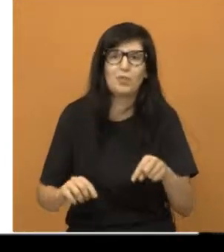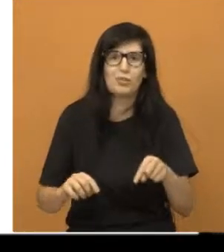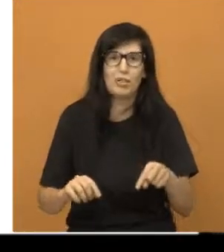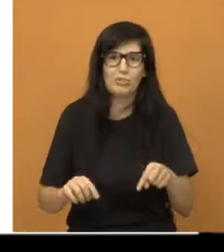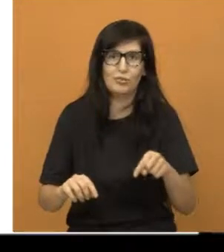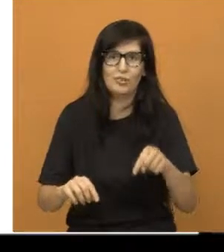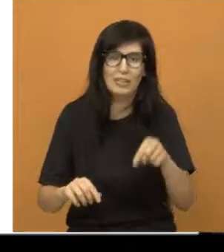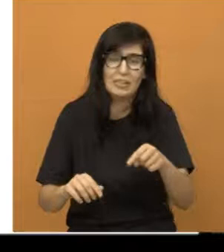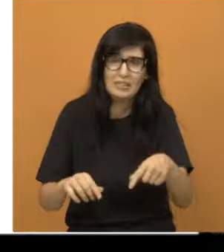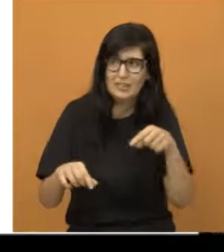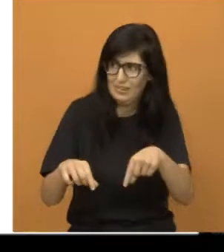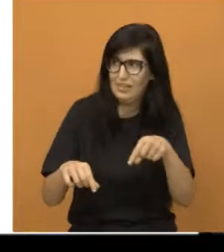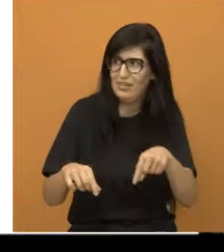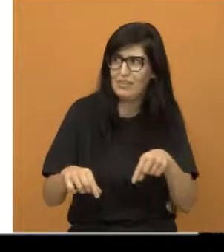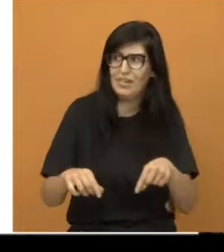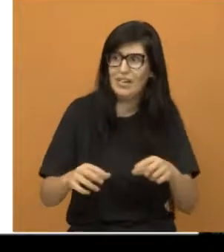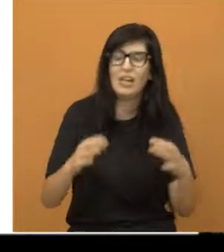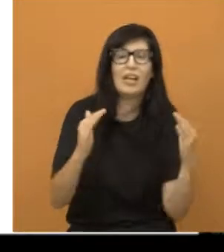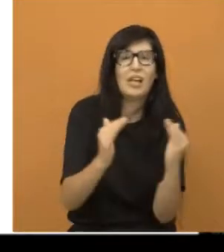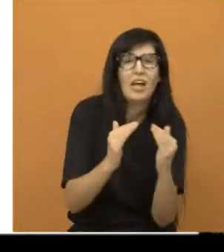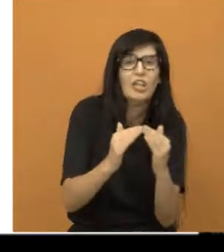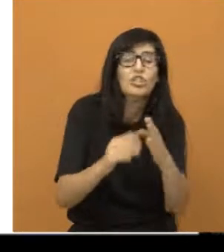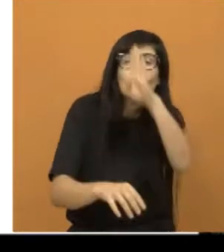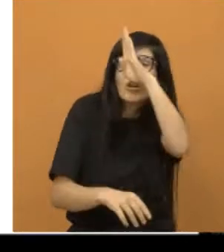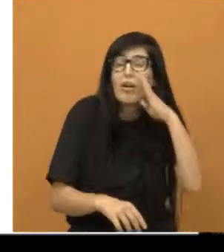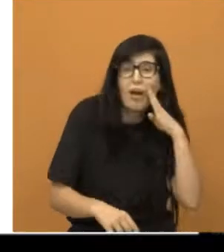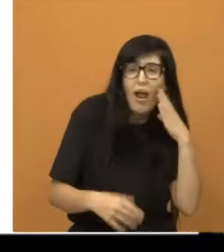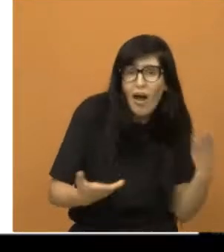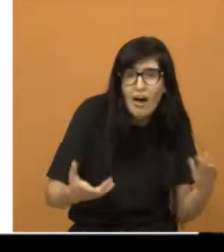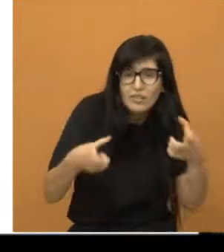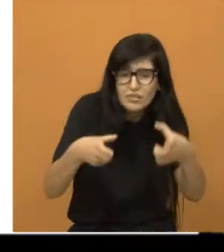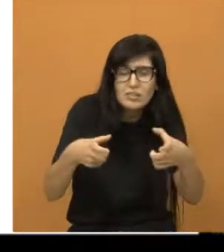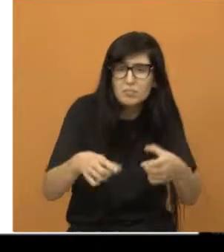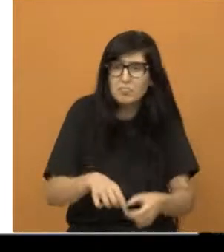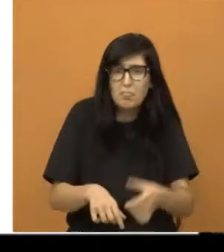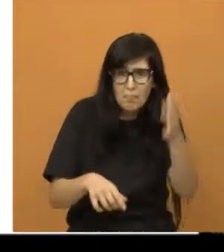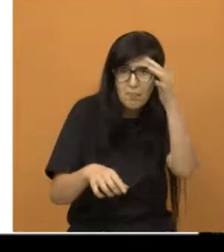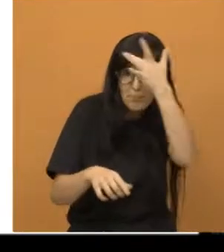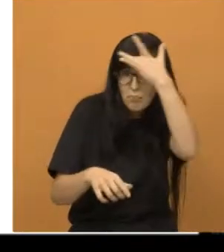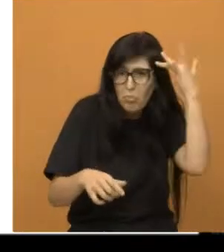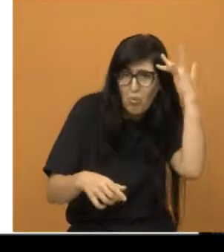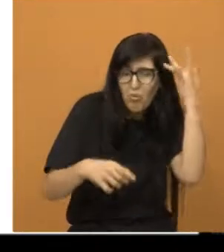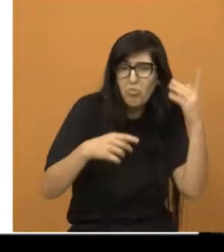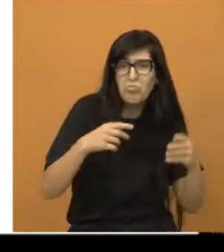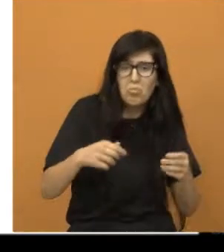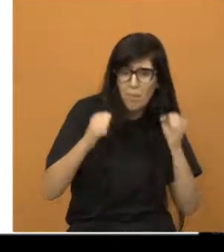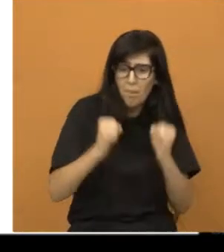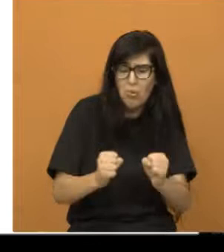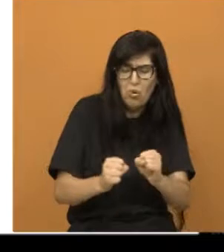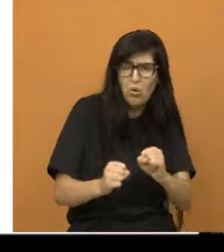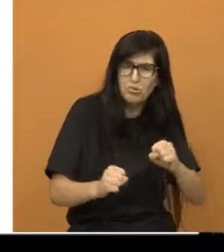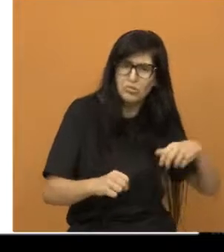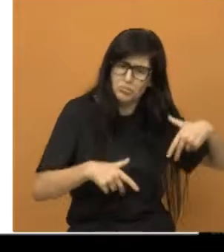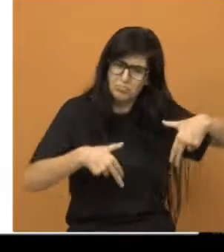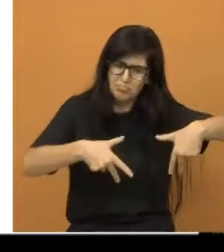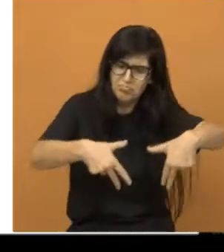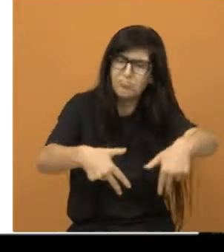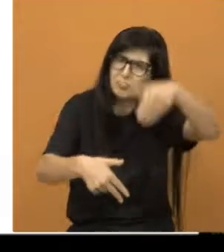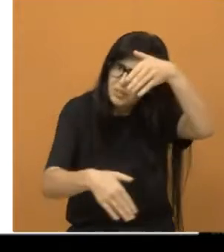antigo, nos quatro cantos, também foi doado para que o município de Jacareí tome conta e ali,